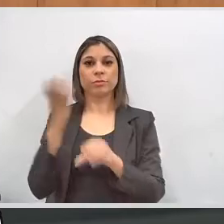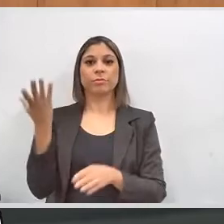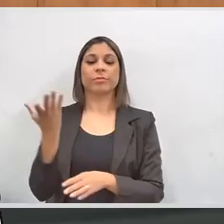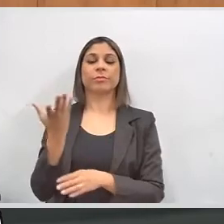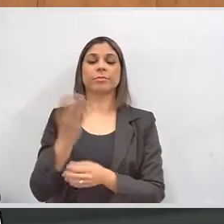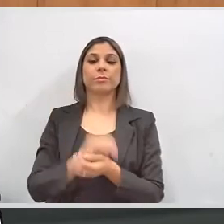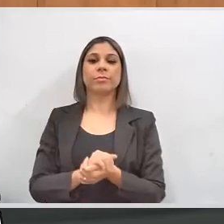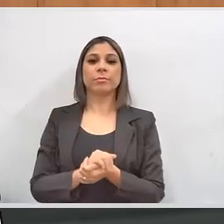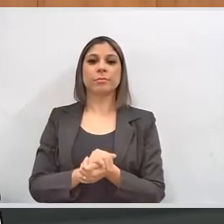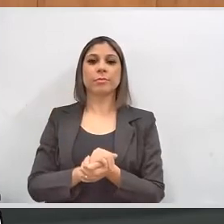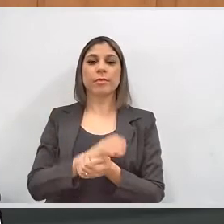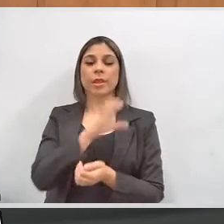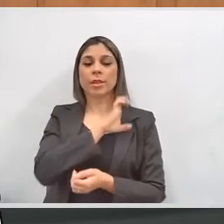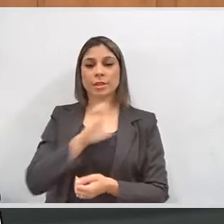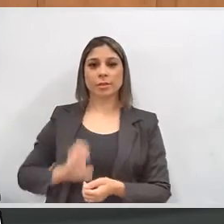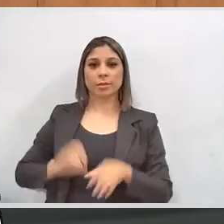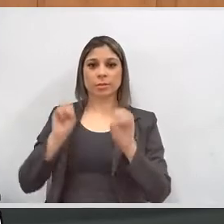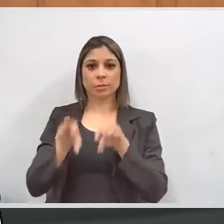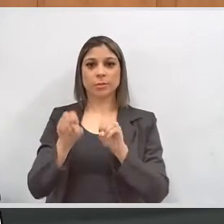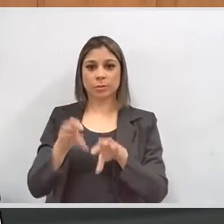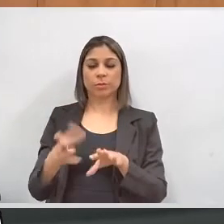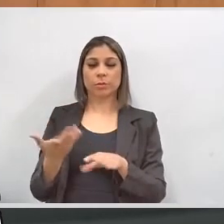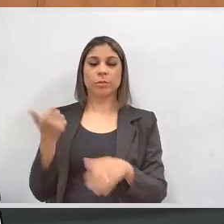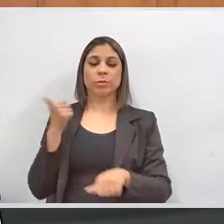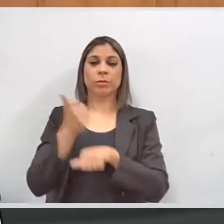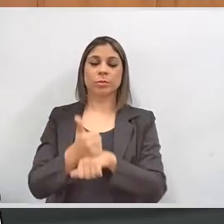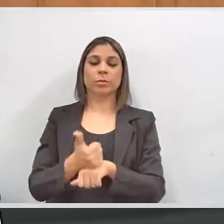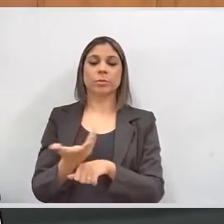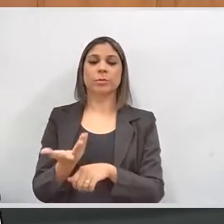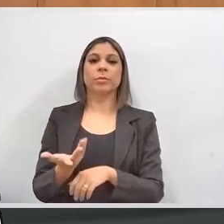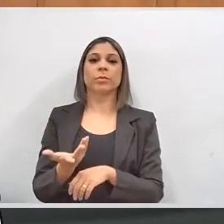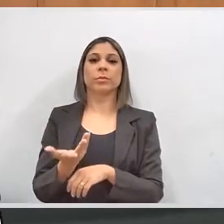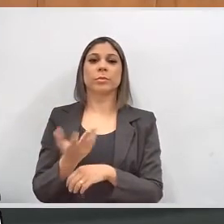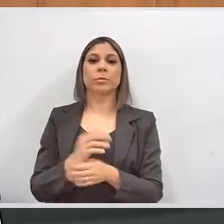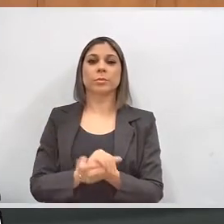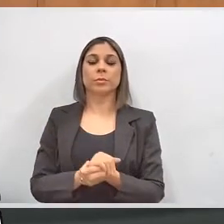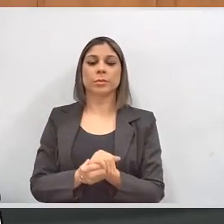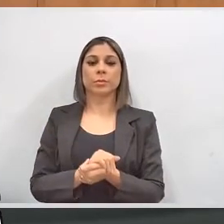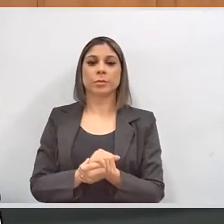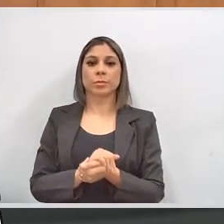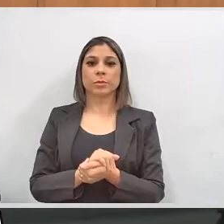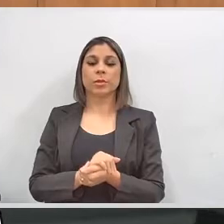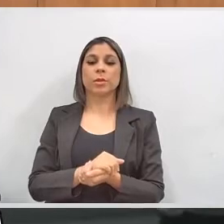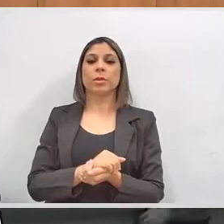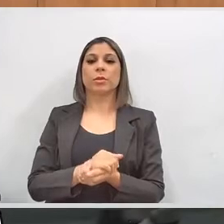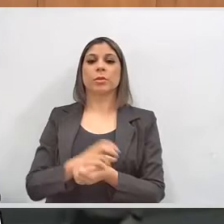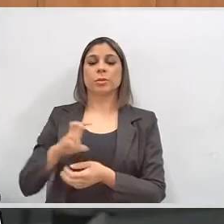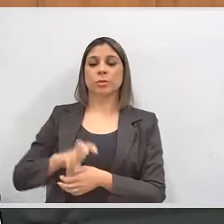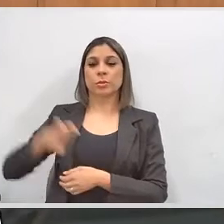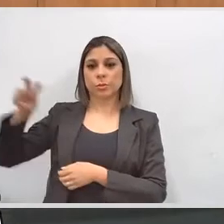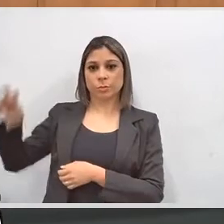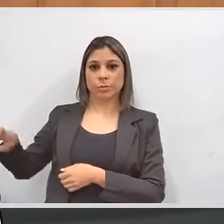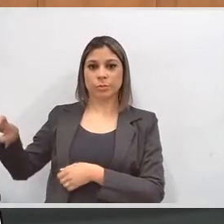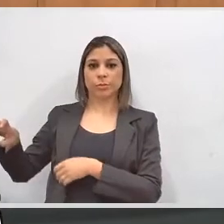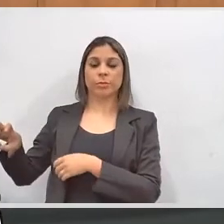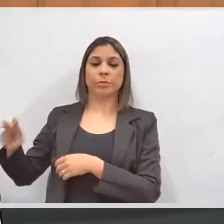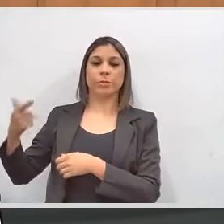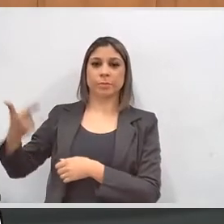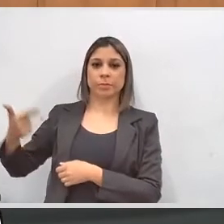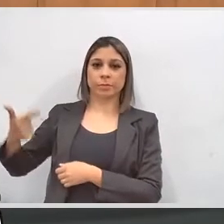civil da Secretaria de Estado de Educação, representando o subsecretário de Educação, segunda à minha direita.